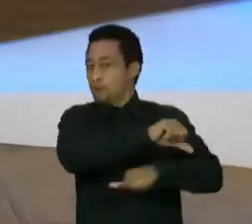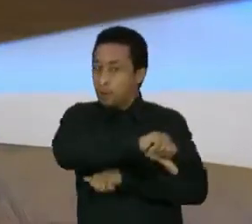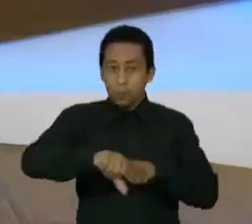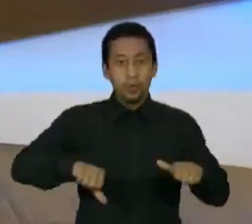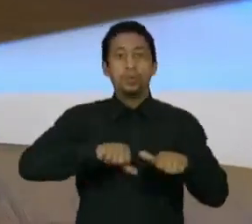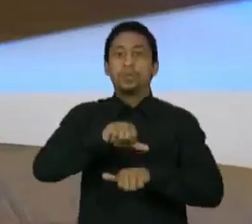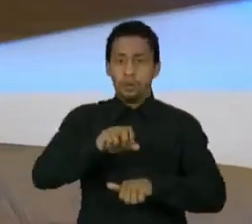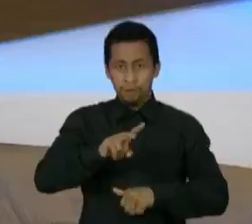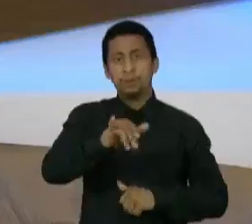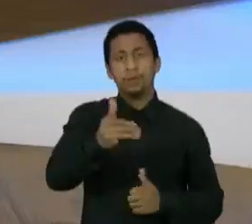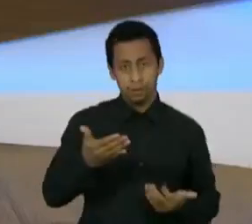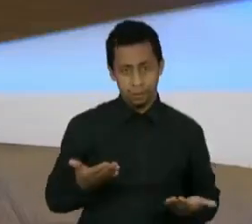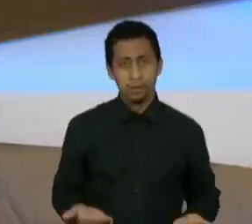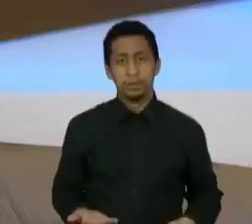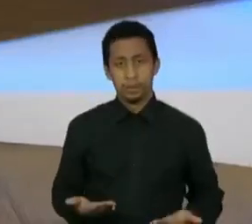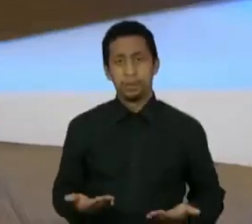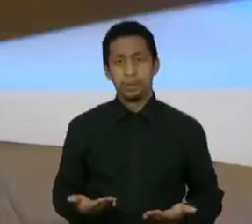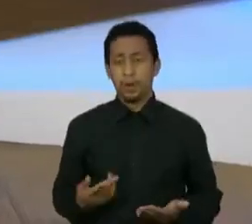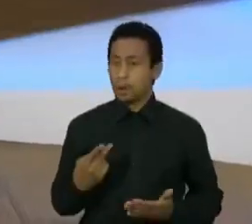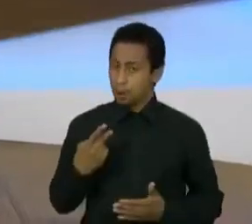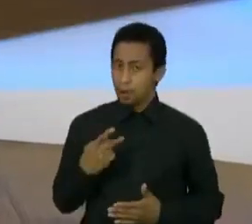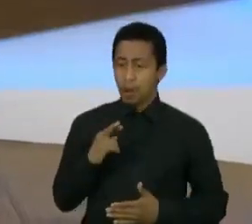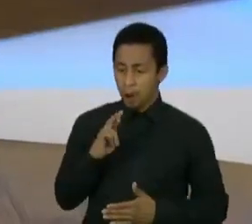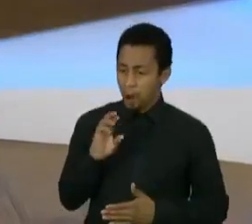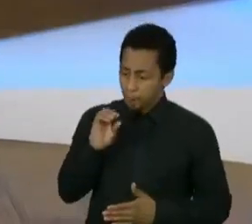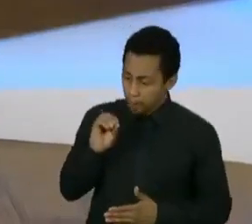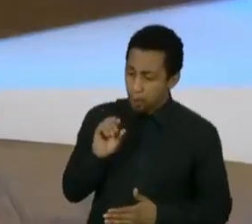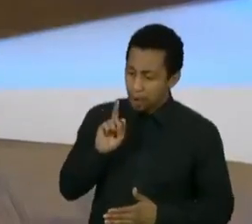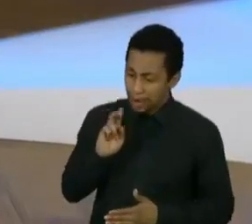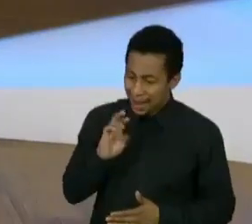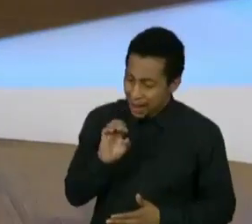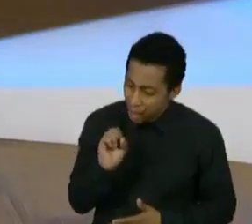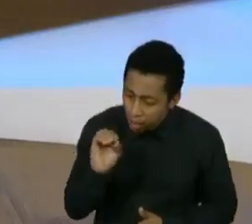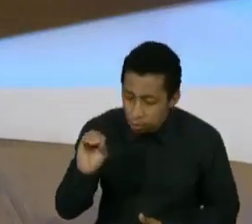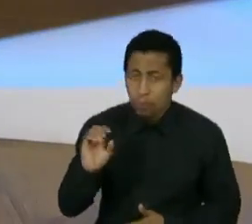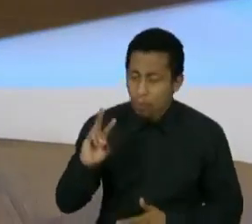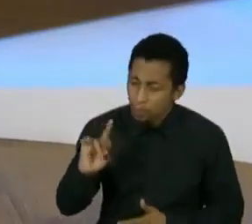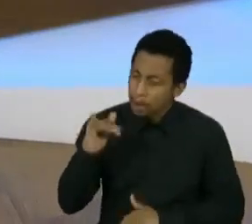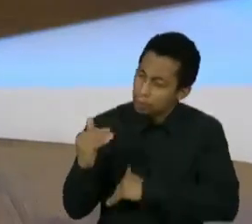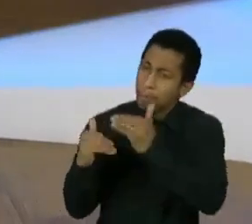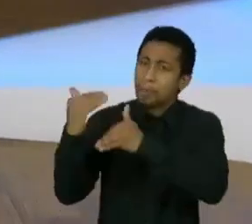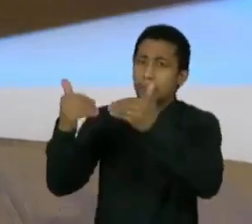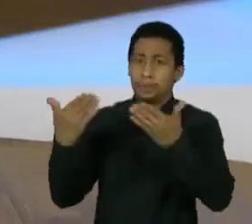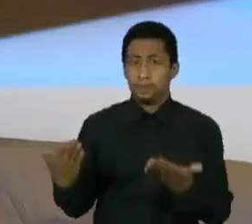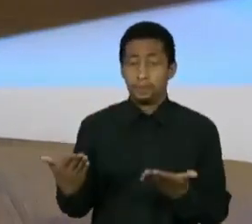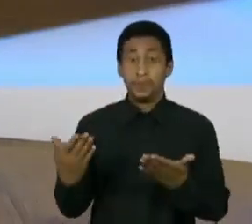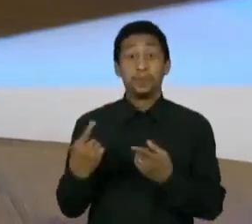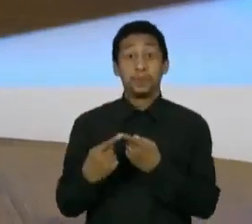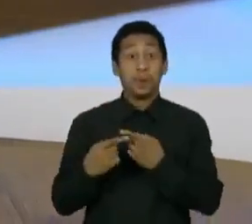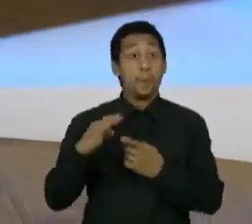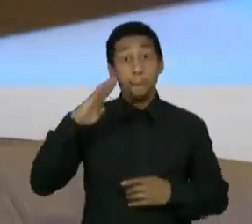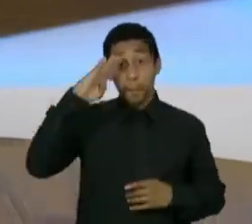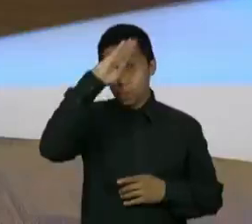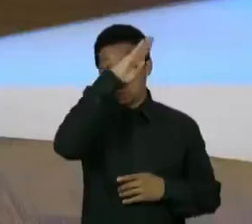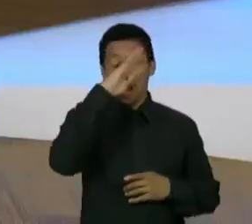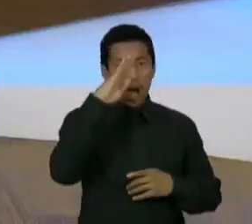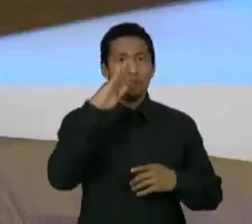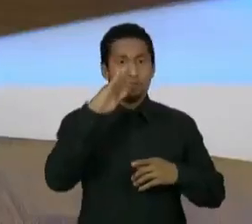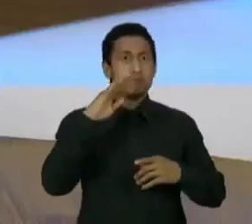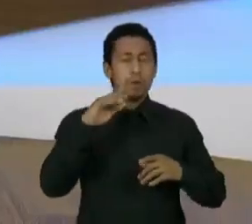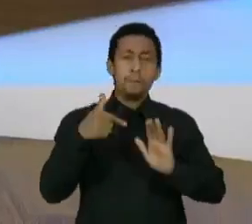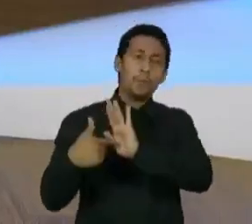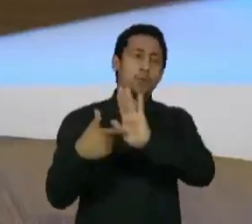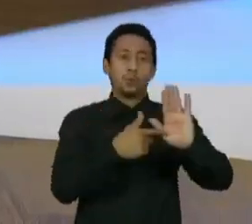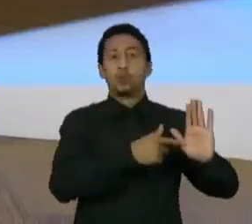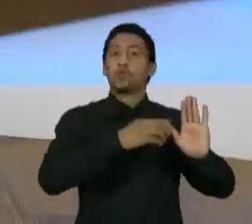dito, eu falei isso em outras entrevistas, é que a eleição de Bolsonaro foi pedagógica para o Brasil. Ela foi pedagógica porque ela fez com que a gente enxergasse